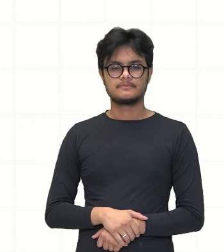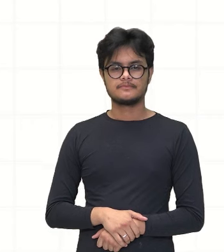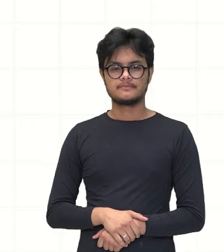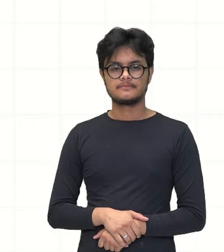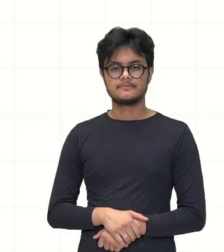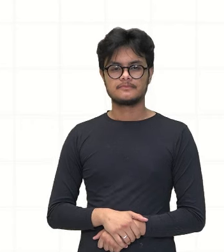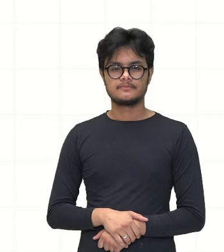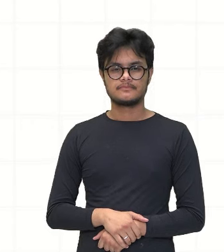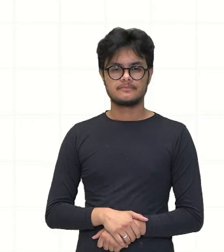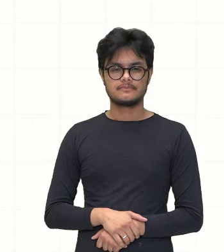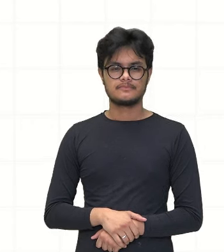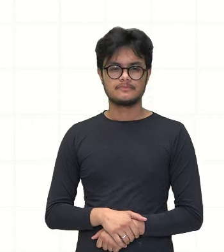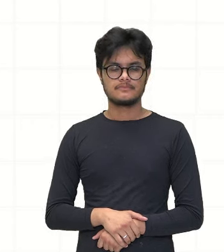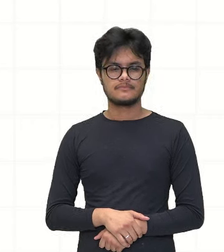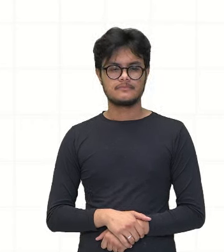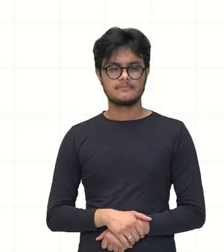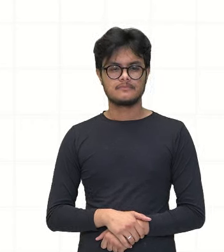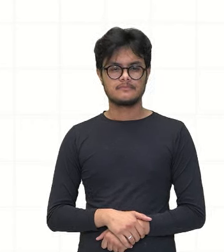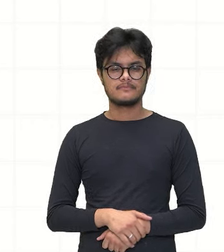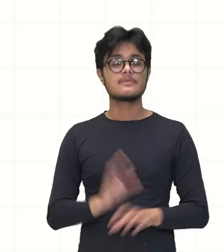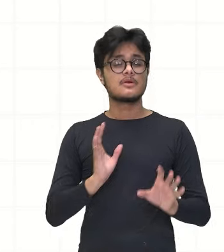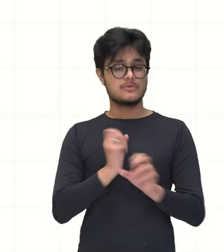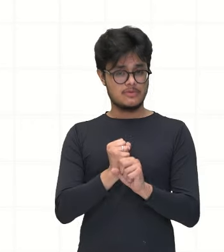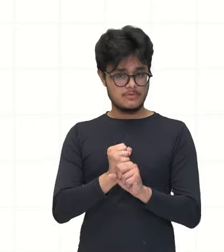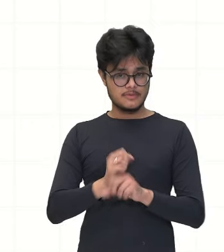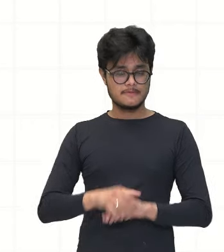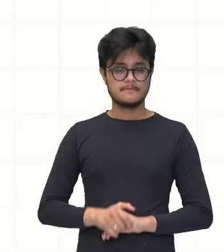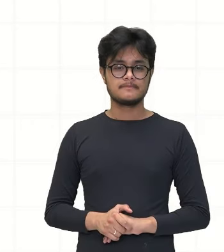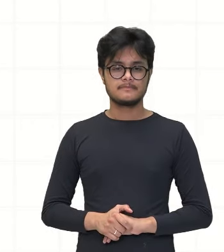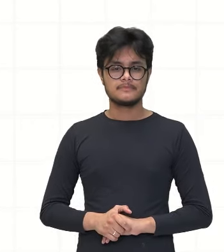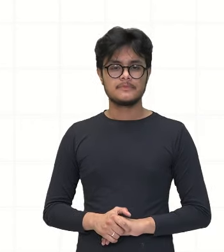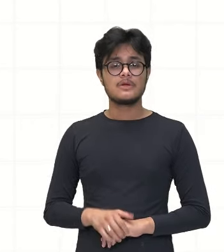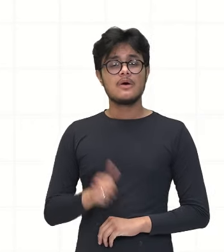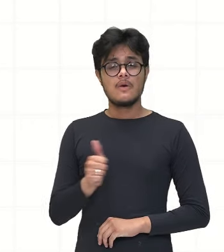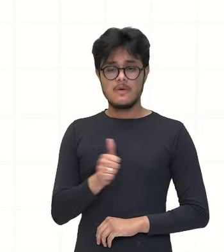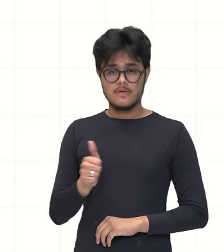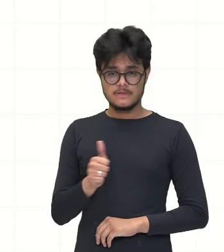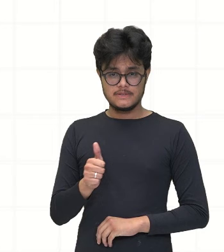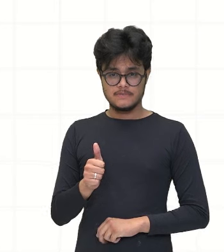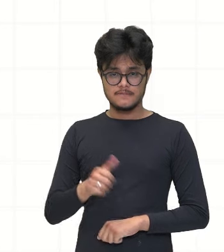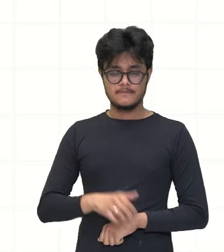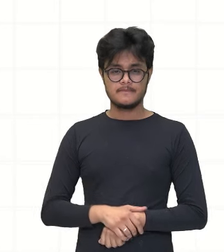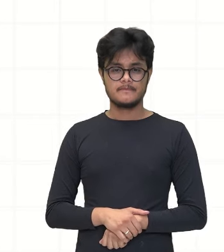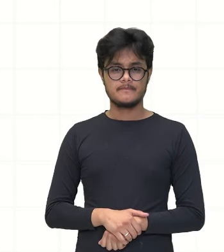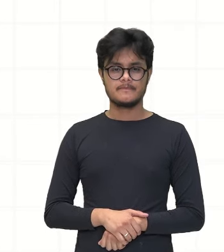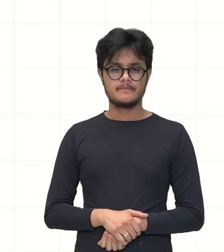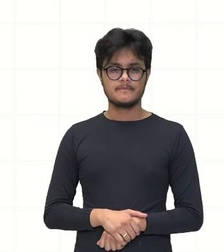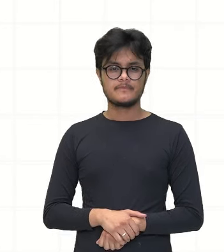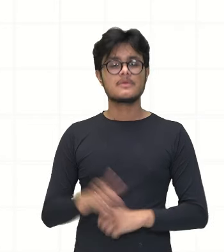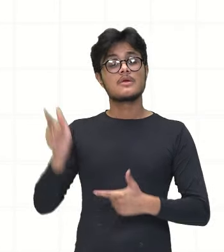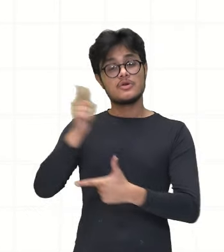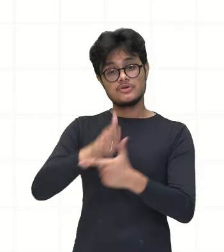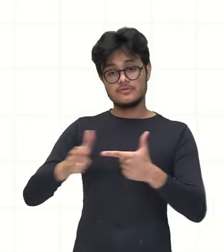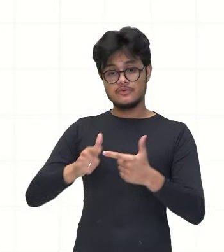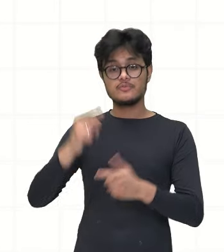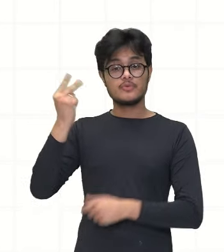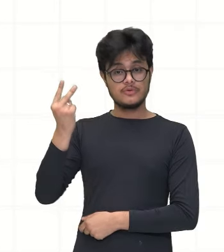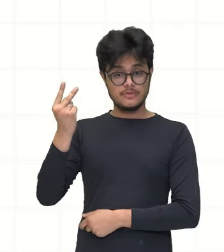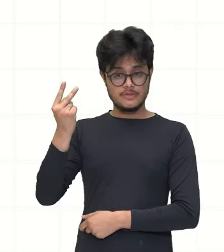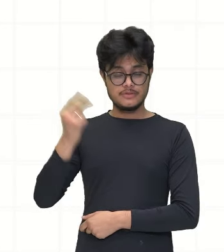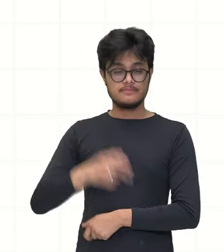3 mais 8. Eu somo, né? Vai dar 11. Aí, eu divido por 2